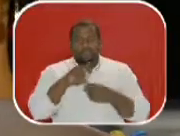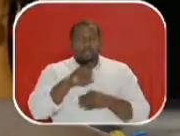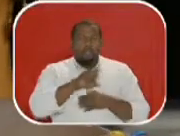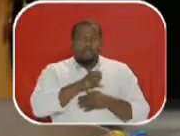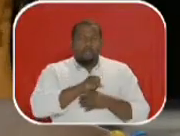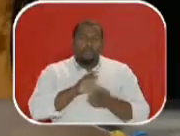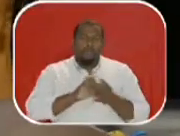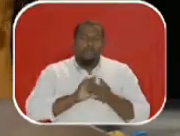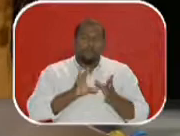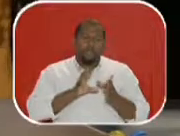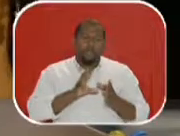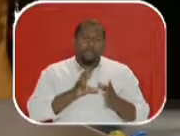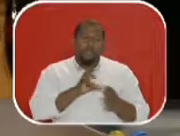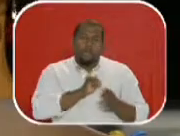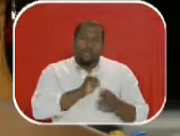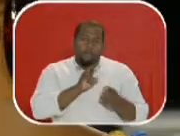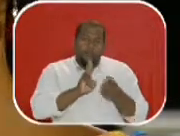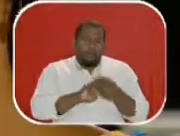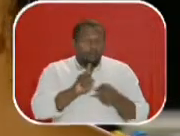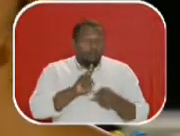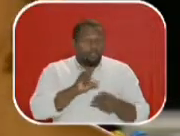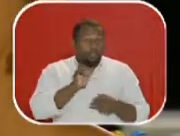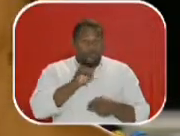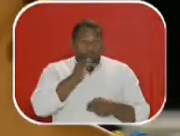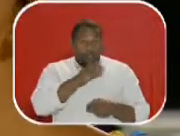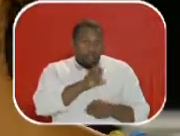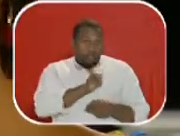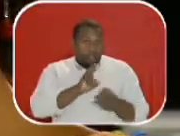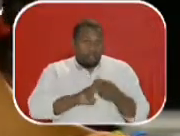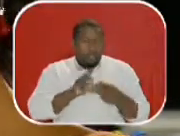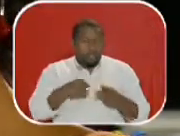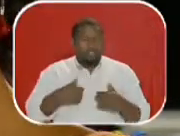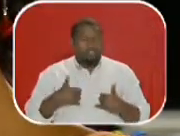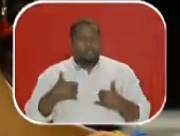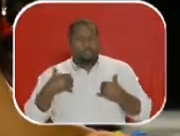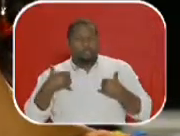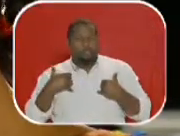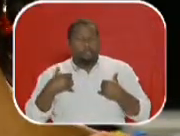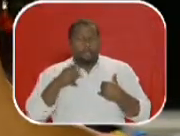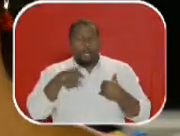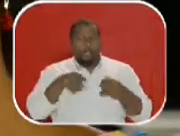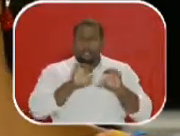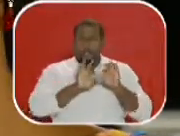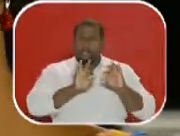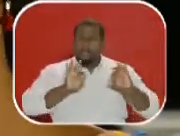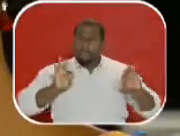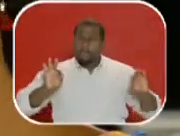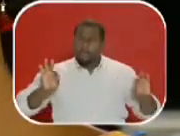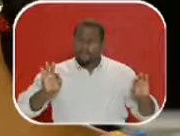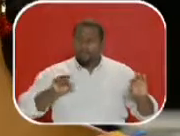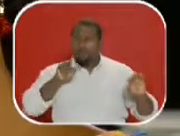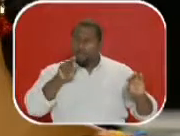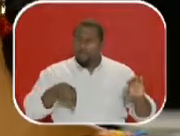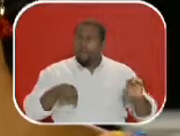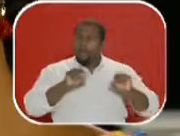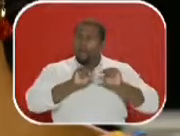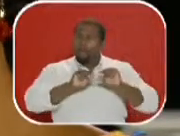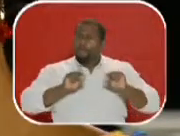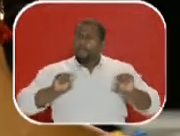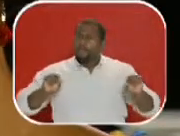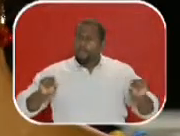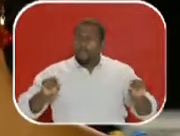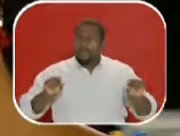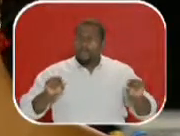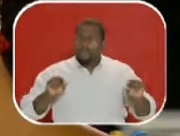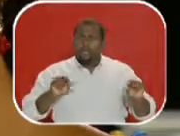O amor não é de prender. O amor de prender é vaidade. Então essa frase é